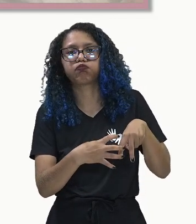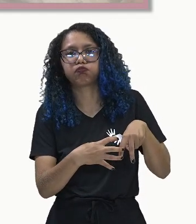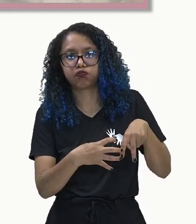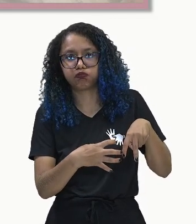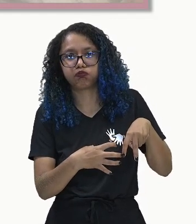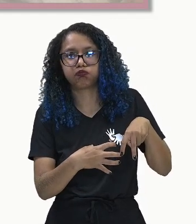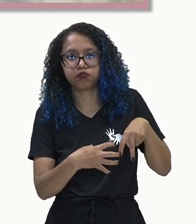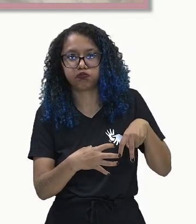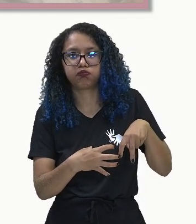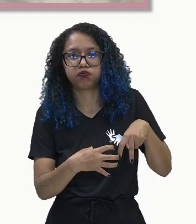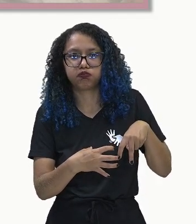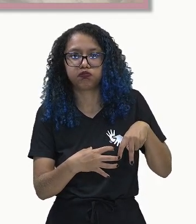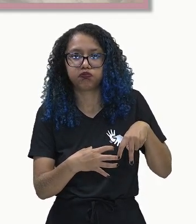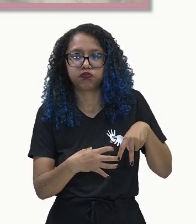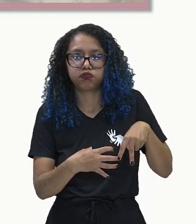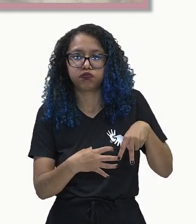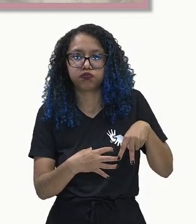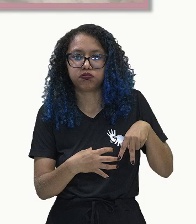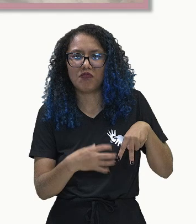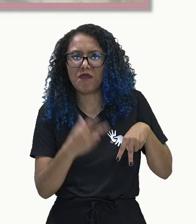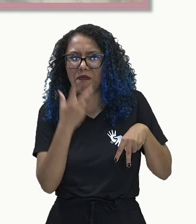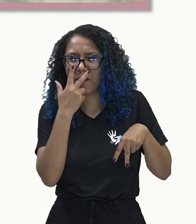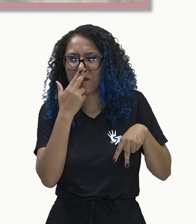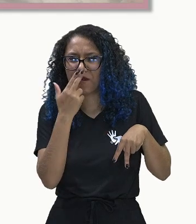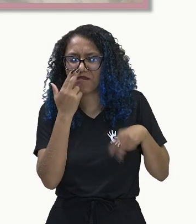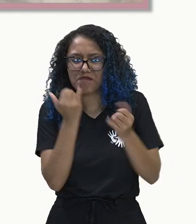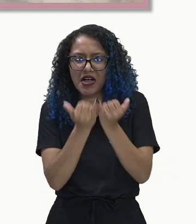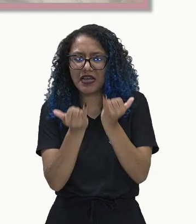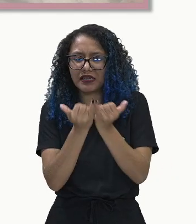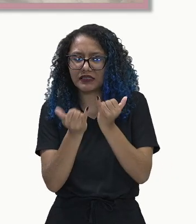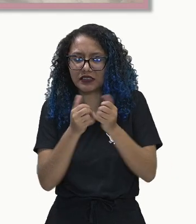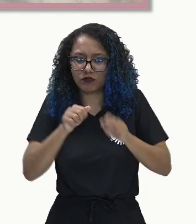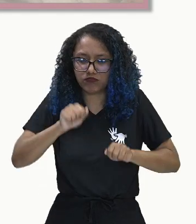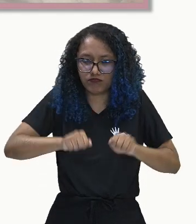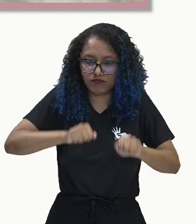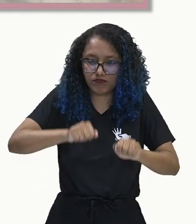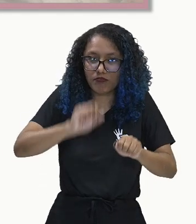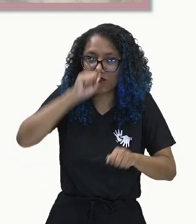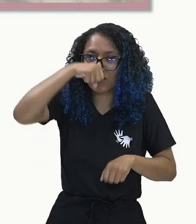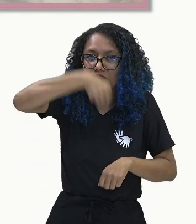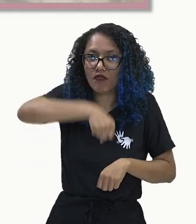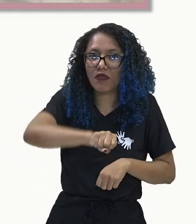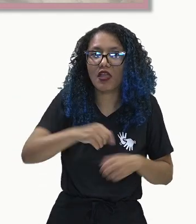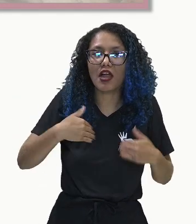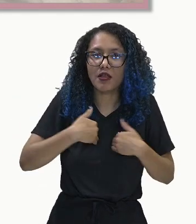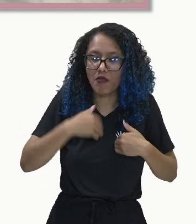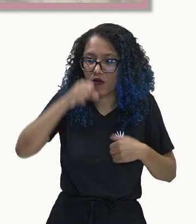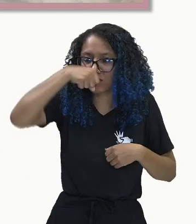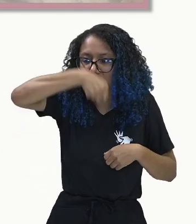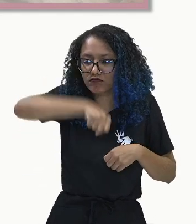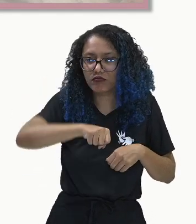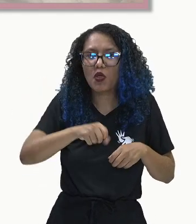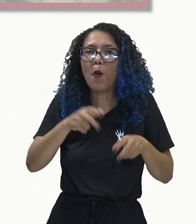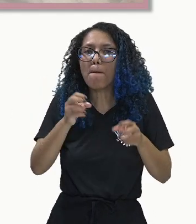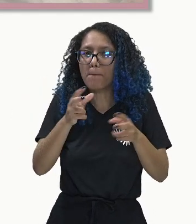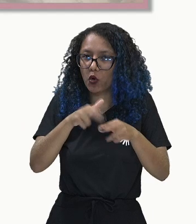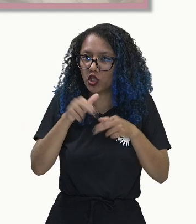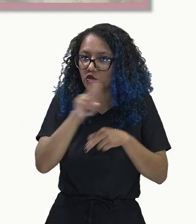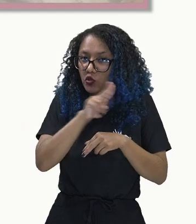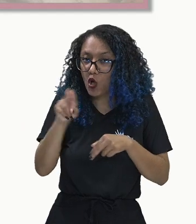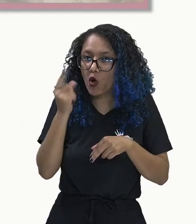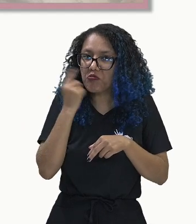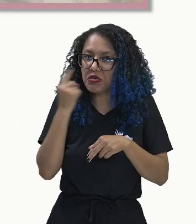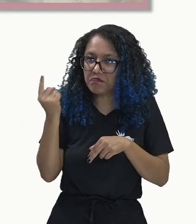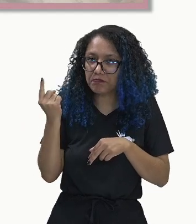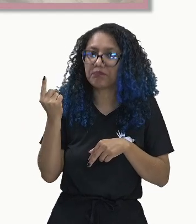fosse assim uma pata de elefante, por isso que ela tem essa designação. Então, a